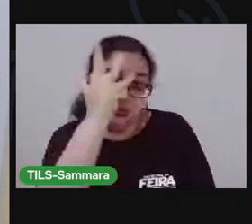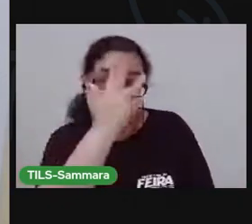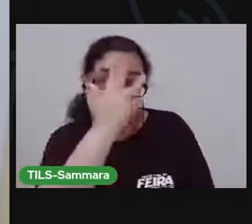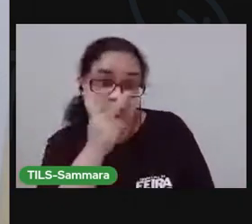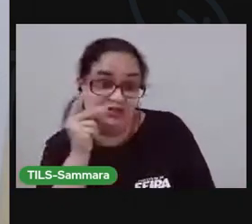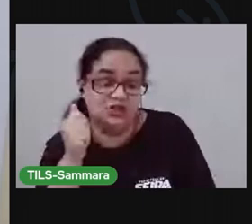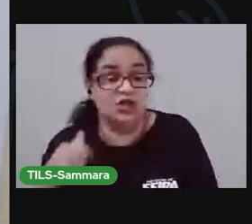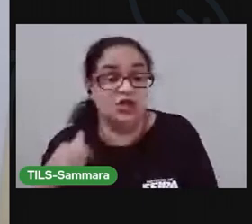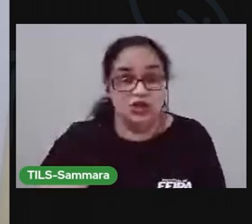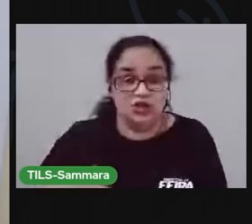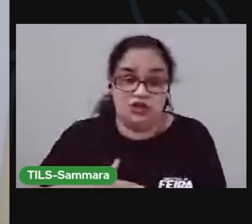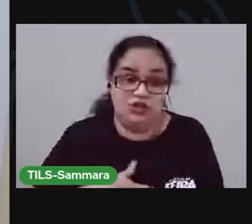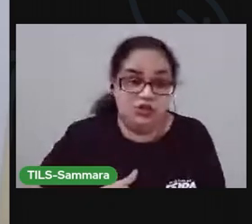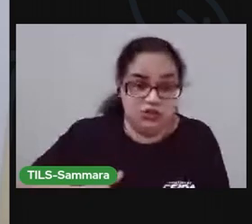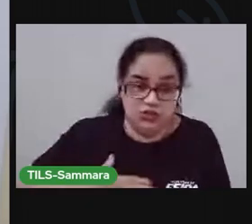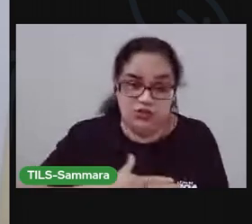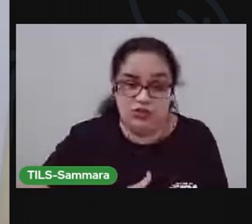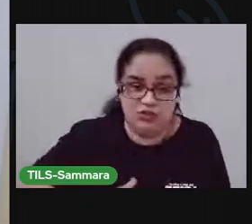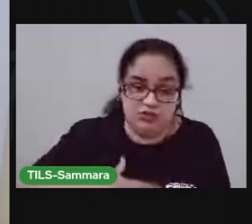Gostou?